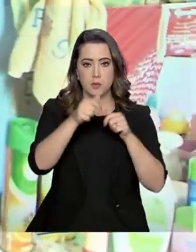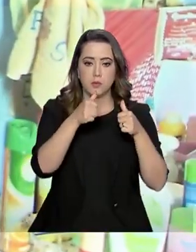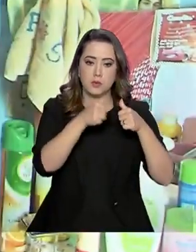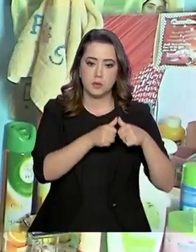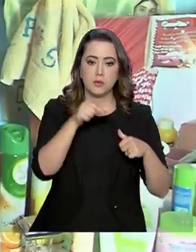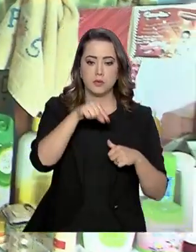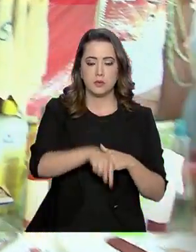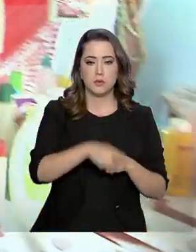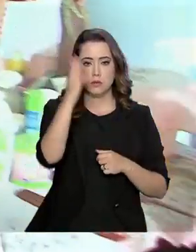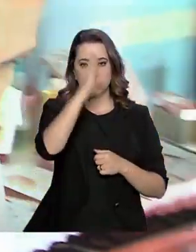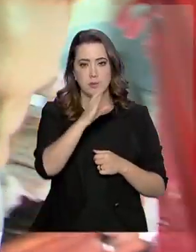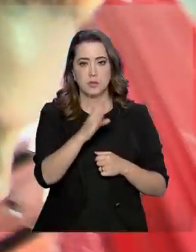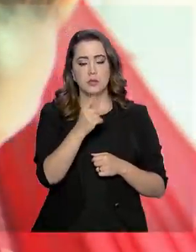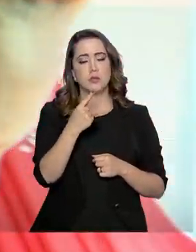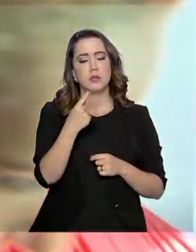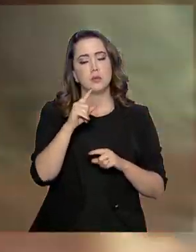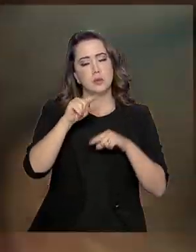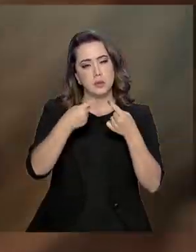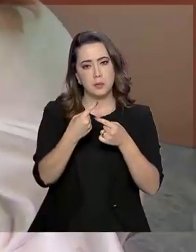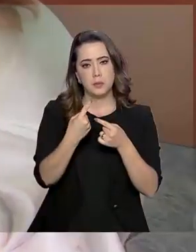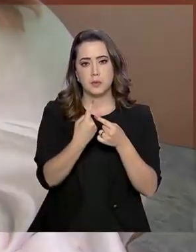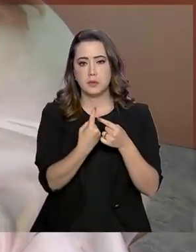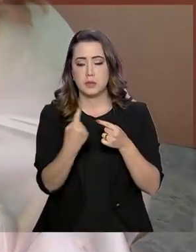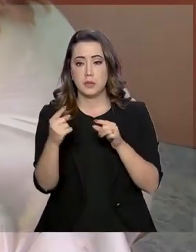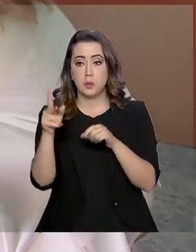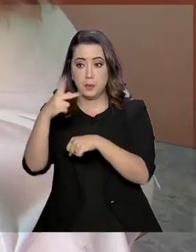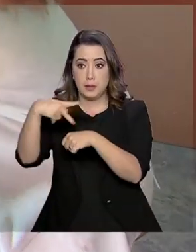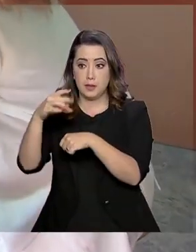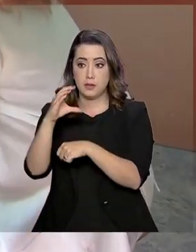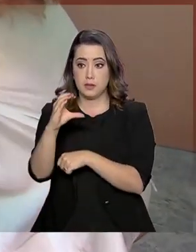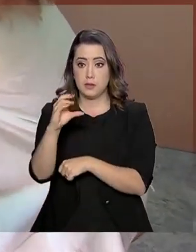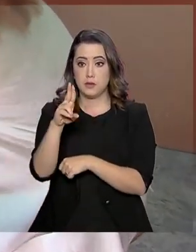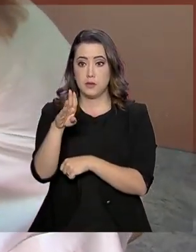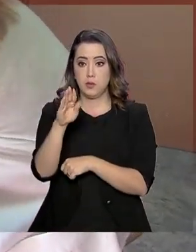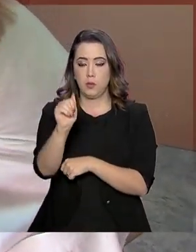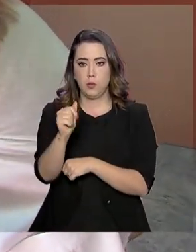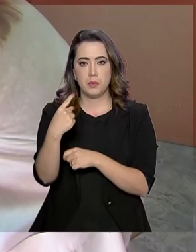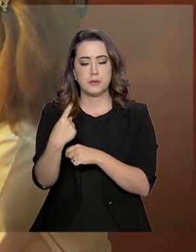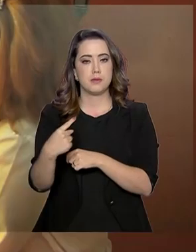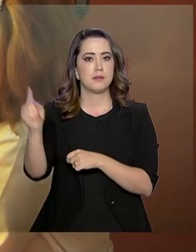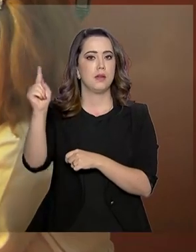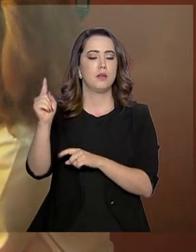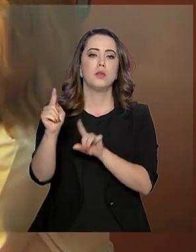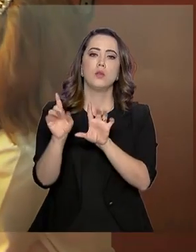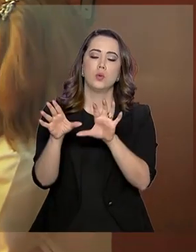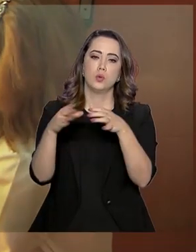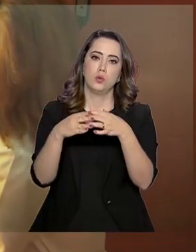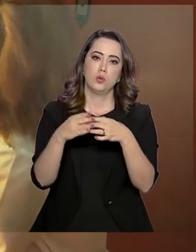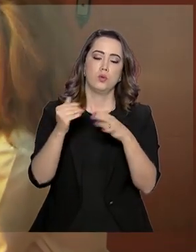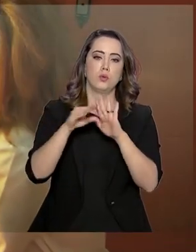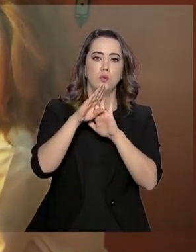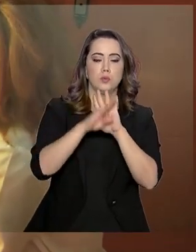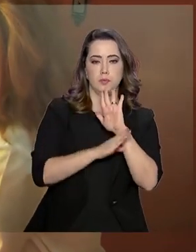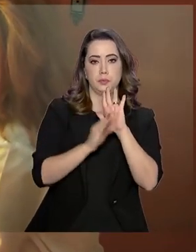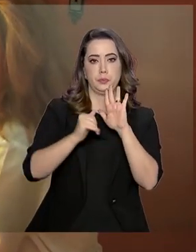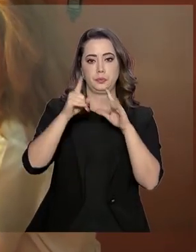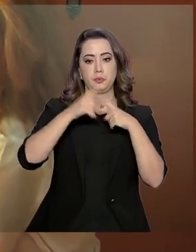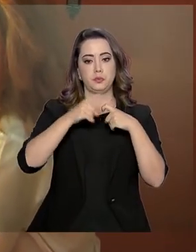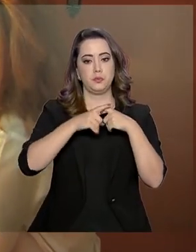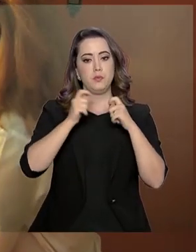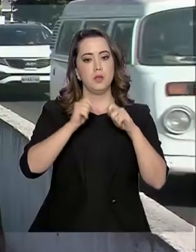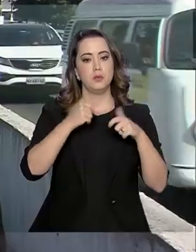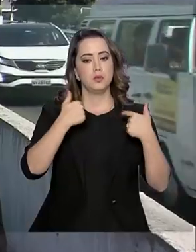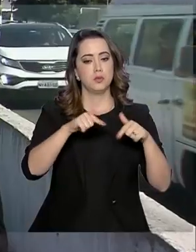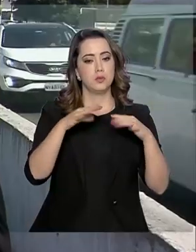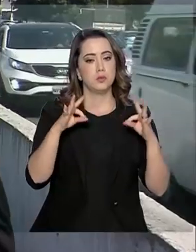após a saída de Cuba do programa Mais Médicos. Estes profissionais vão poder exercer a medicina em todo o território